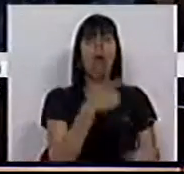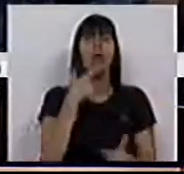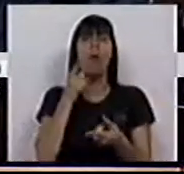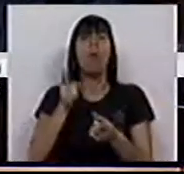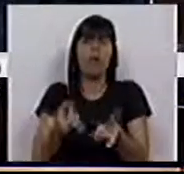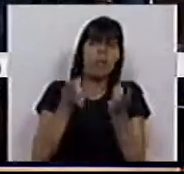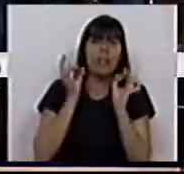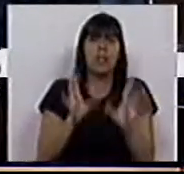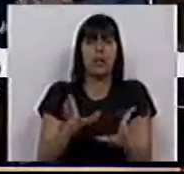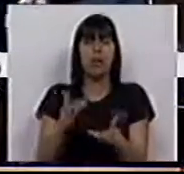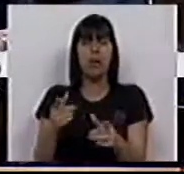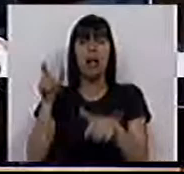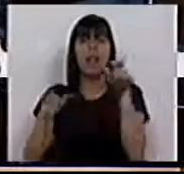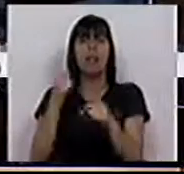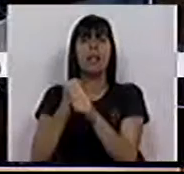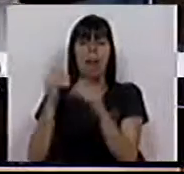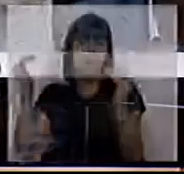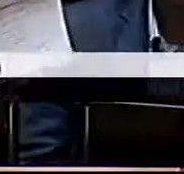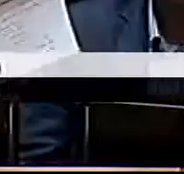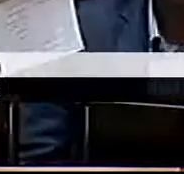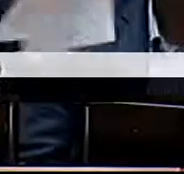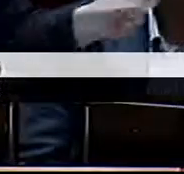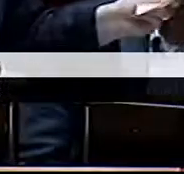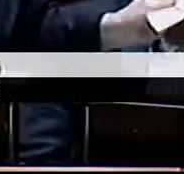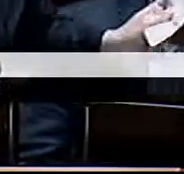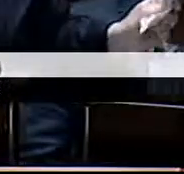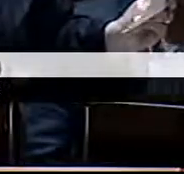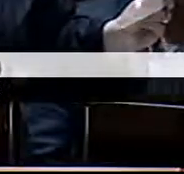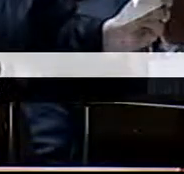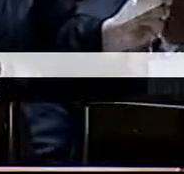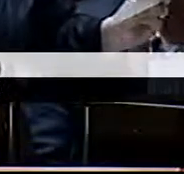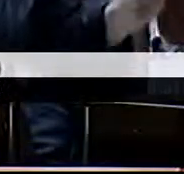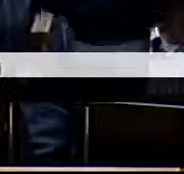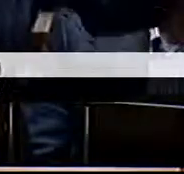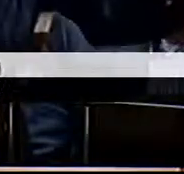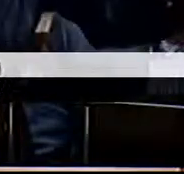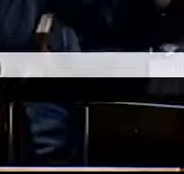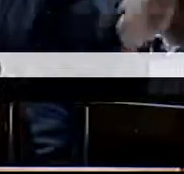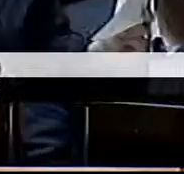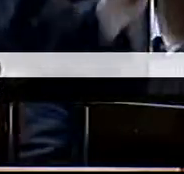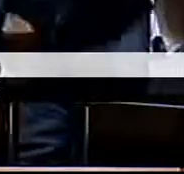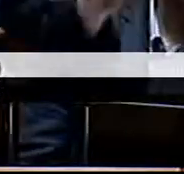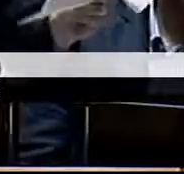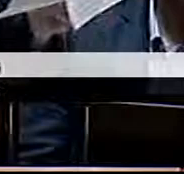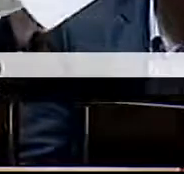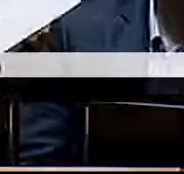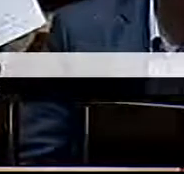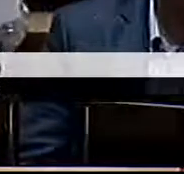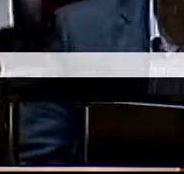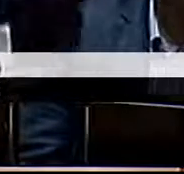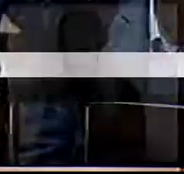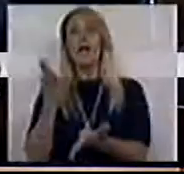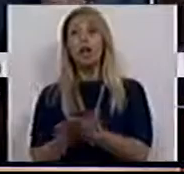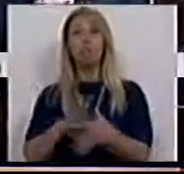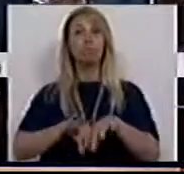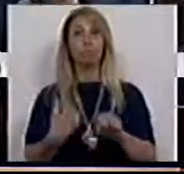despedimentos, menos postos de trabalho. E, por último, a degradação dos serviços públicos, na qual este Governo e esta maioria